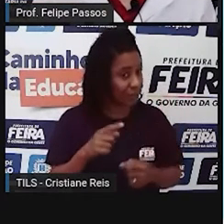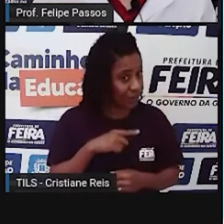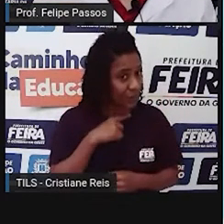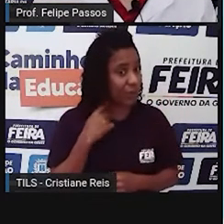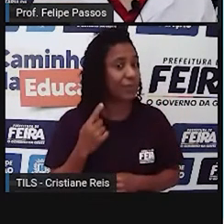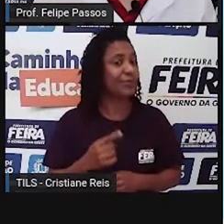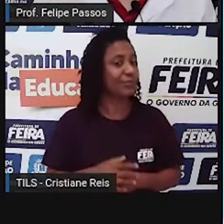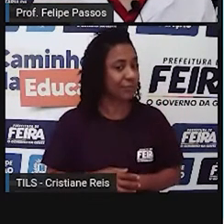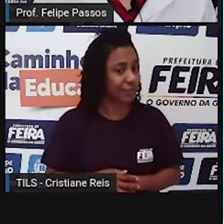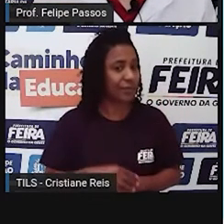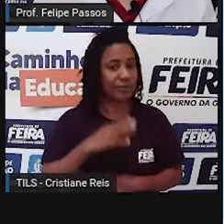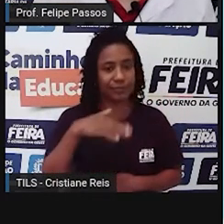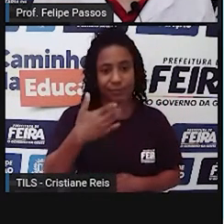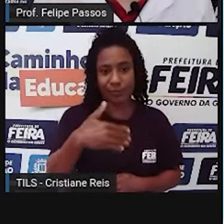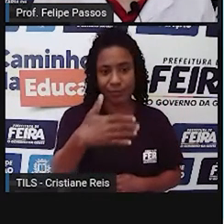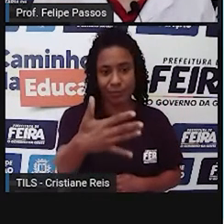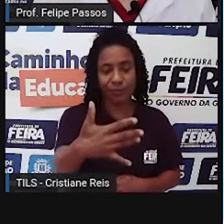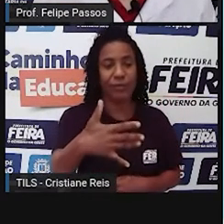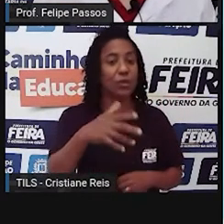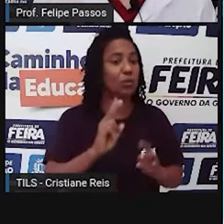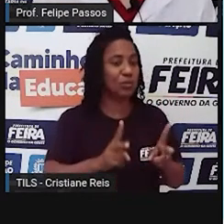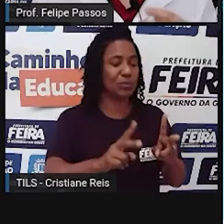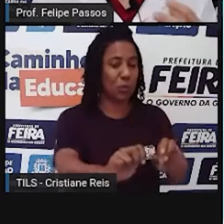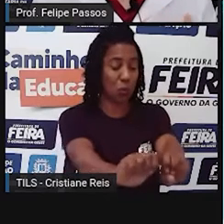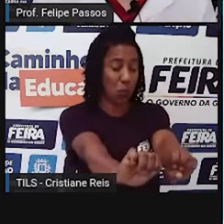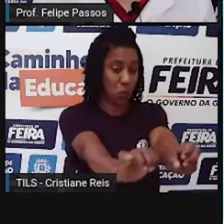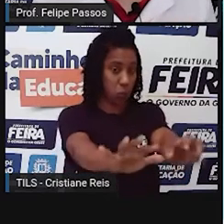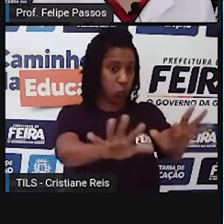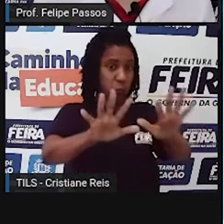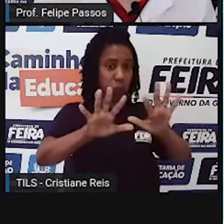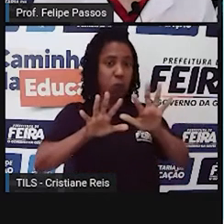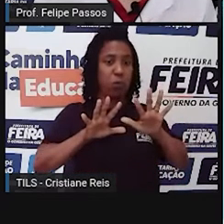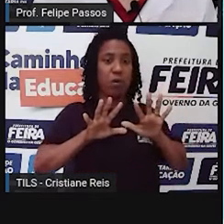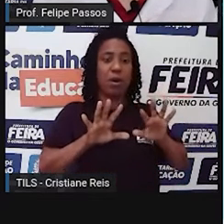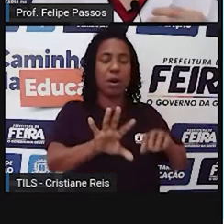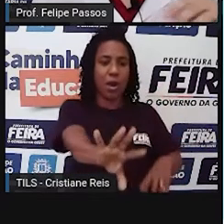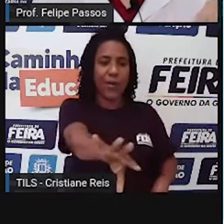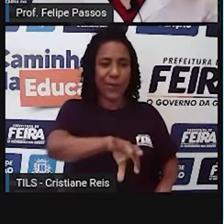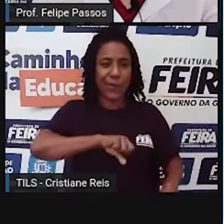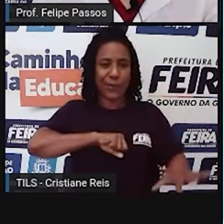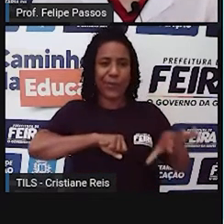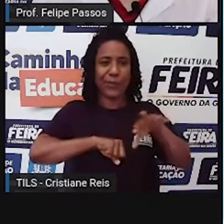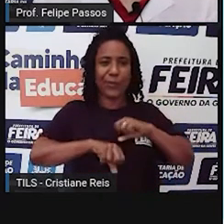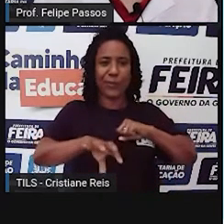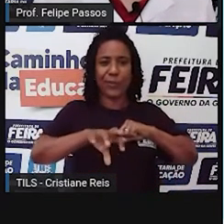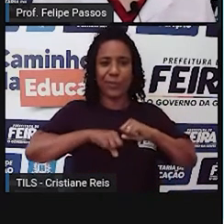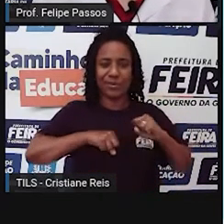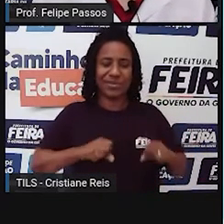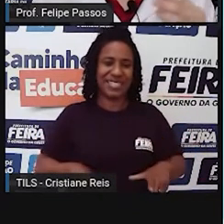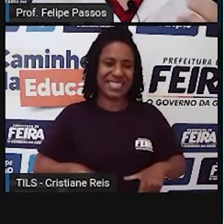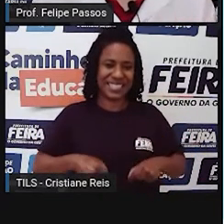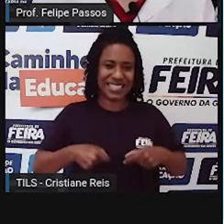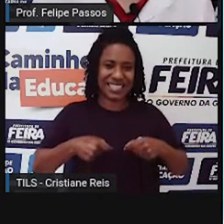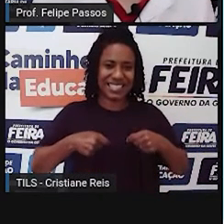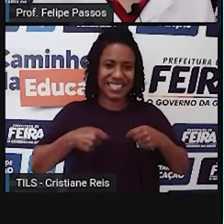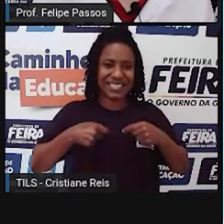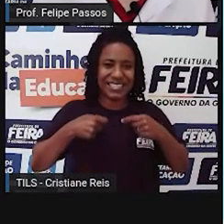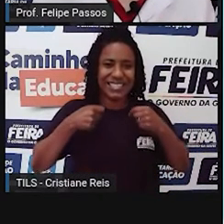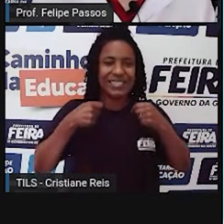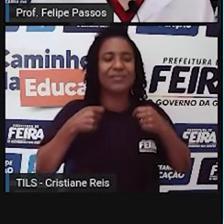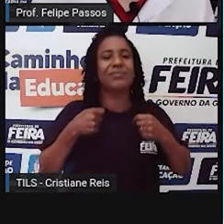com o passar do tempo. A radiação permaneceu ali, muita gente, nas décadas seguintes, morrendo com